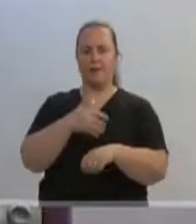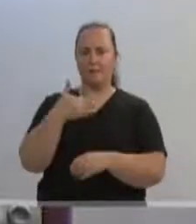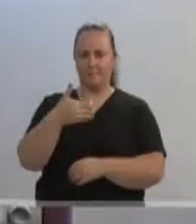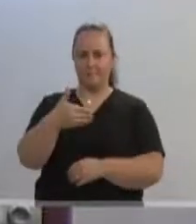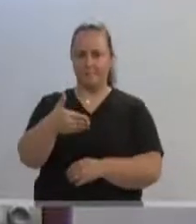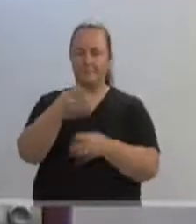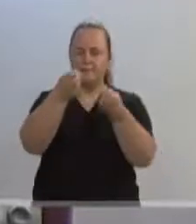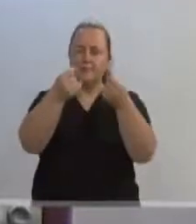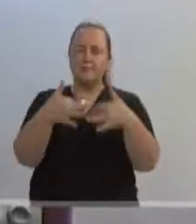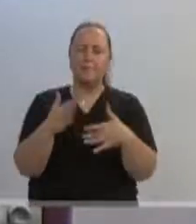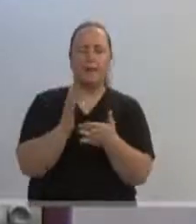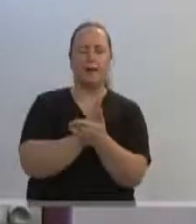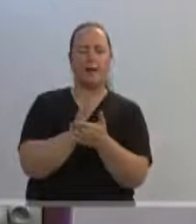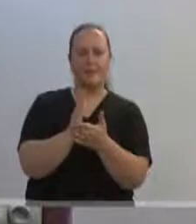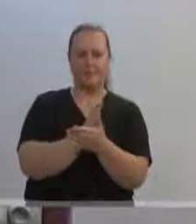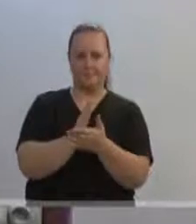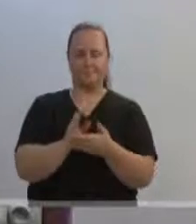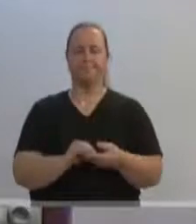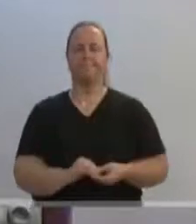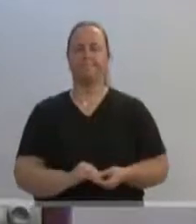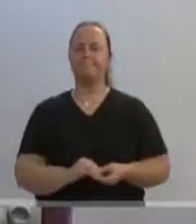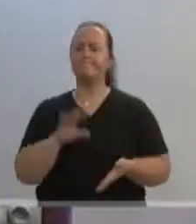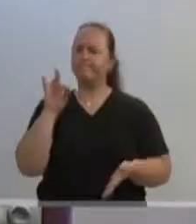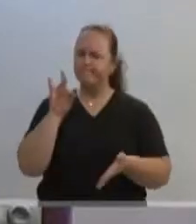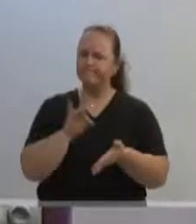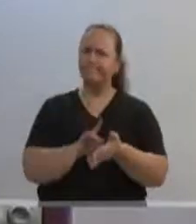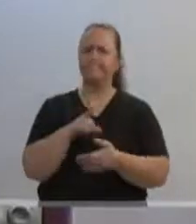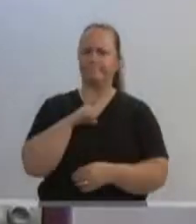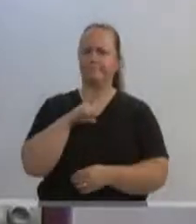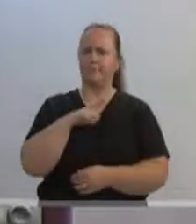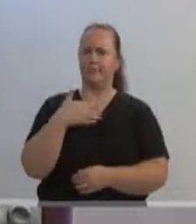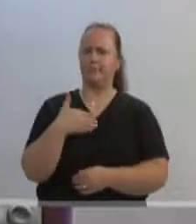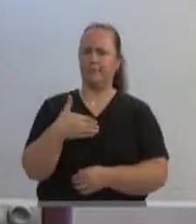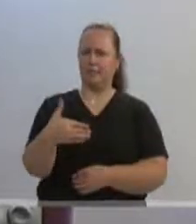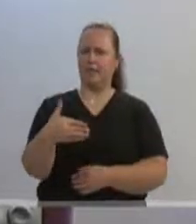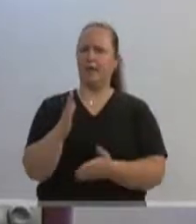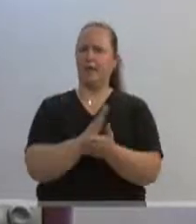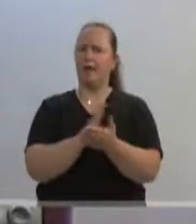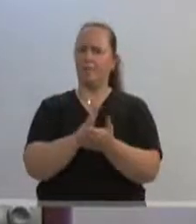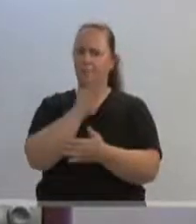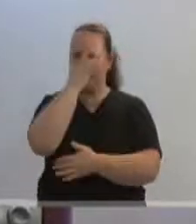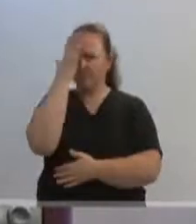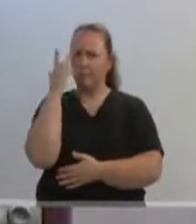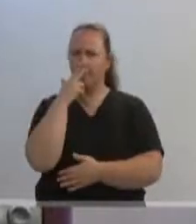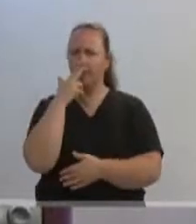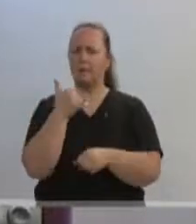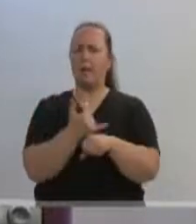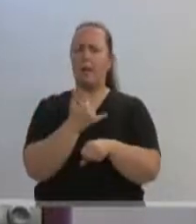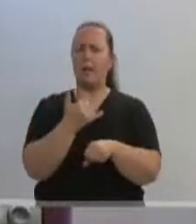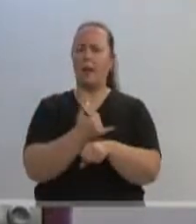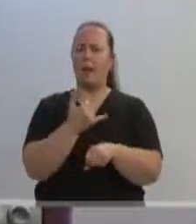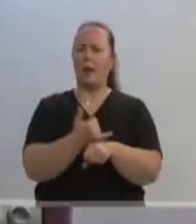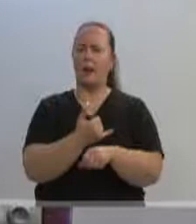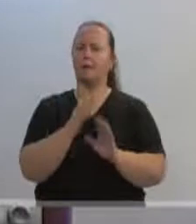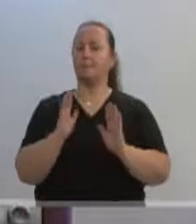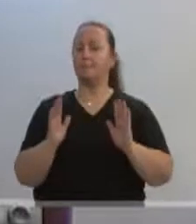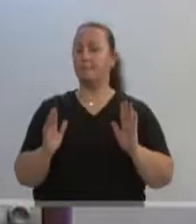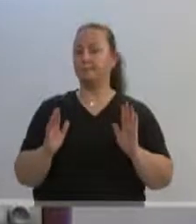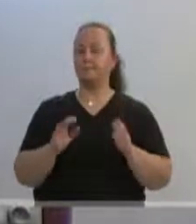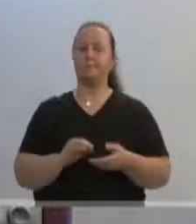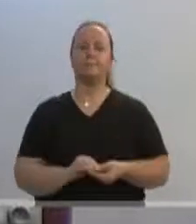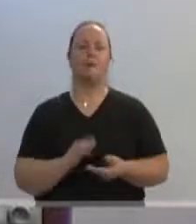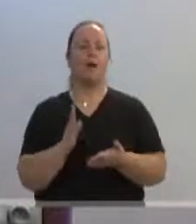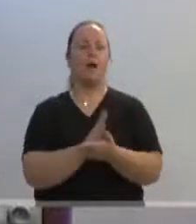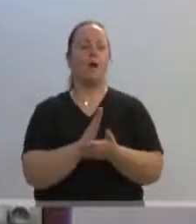falar algumas coisas que realmente vêm acontecendo. Algumas bocas alugadas, como bem diz aqui o vereador Almir, tentam